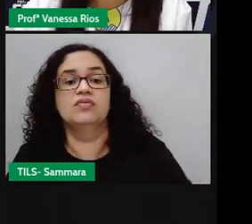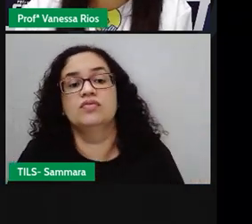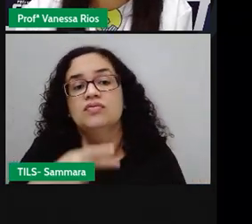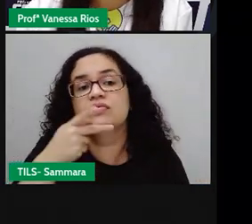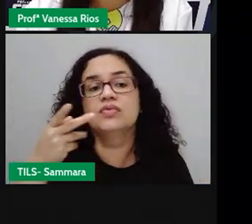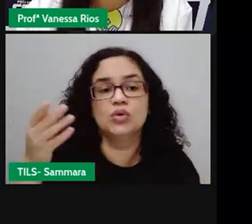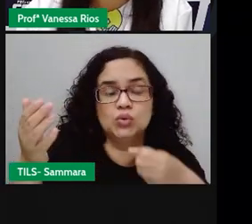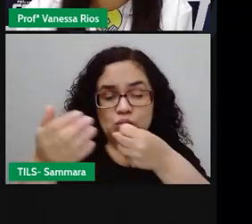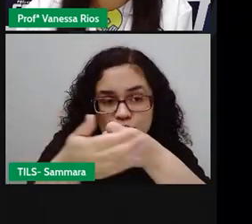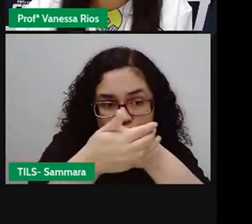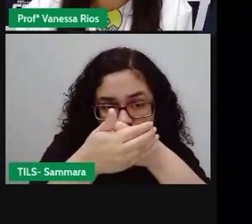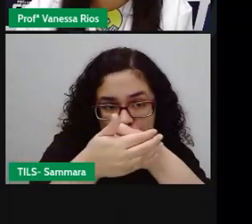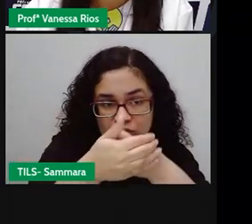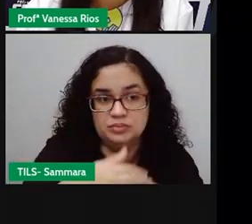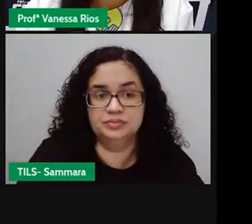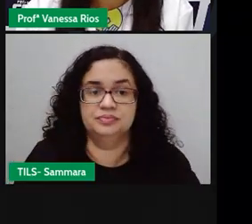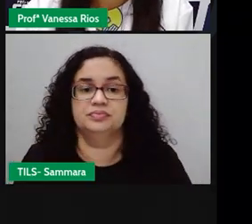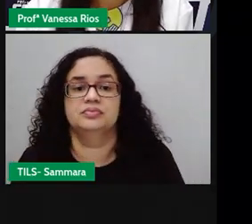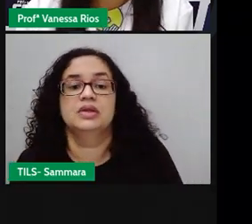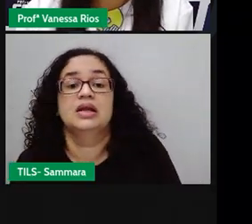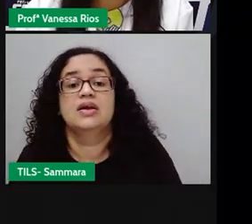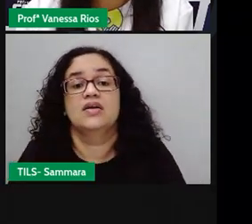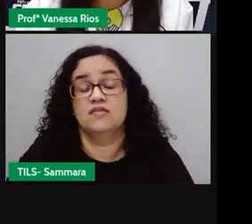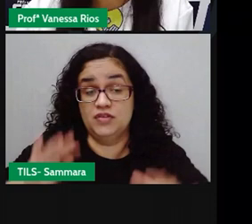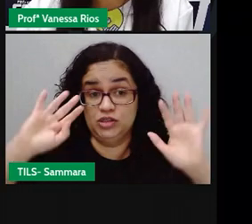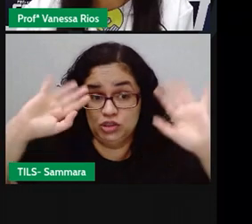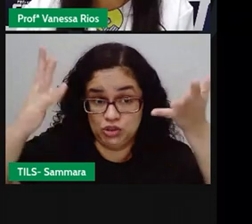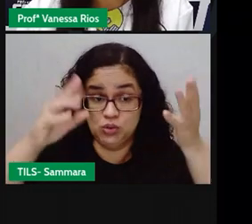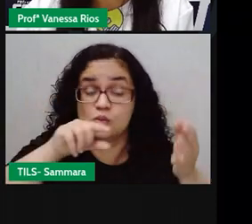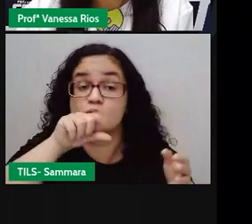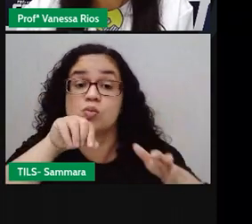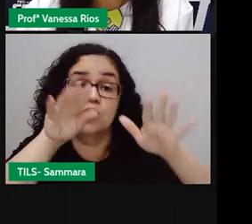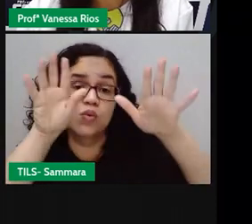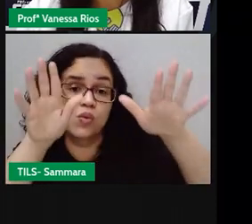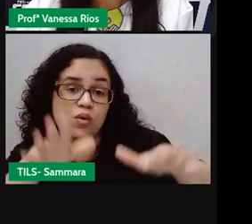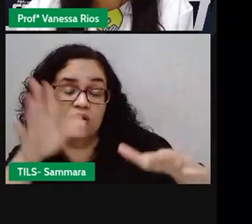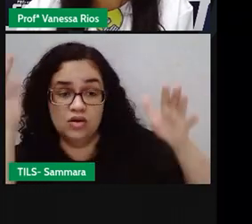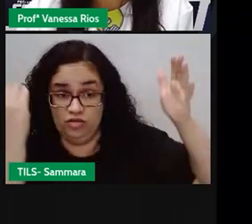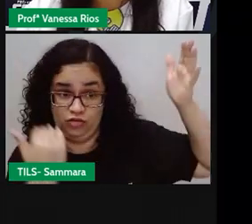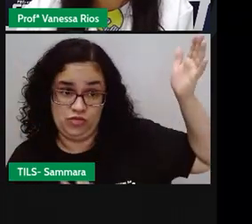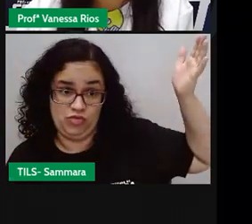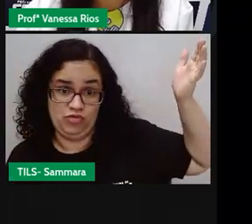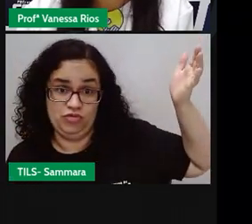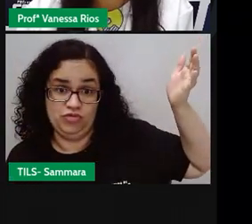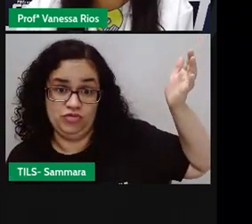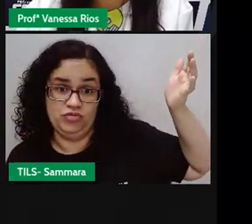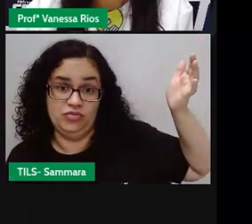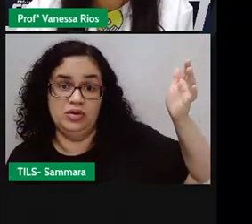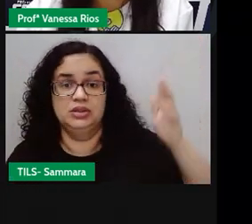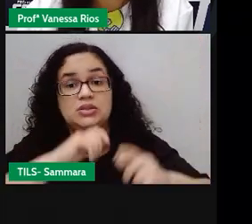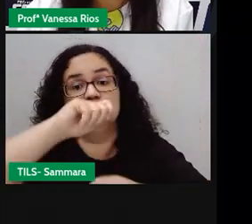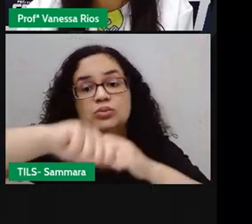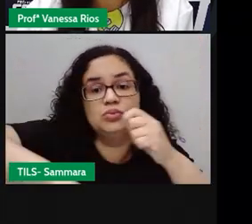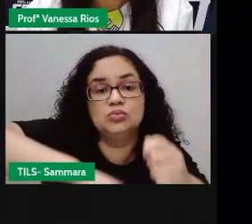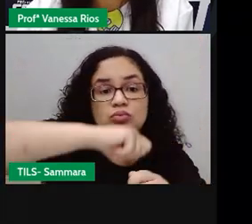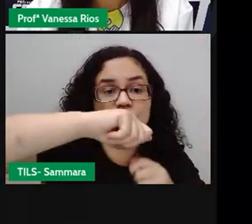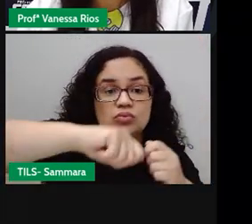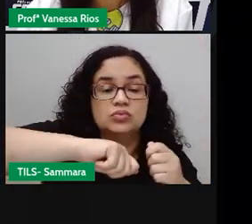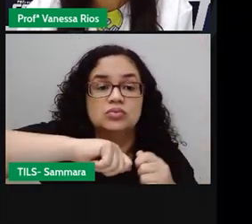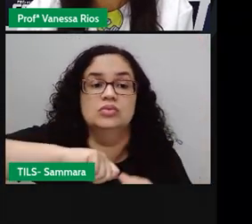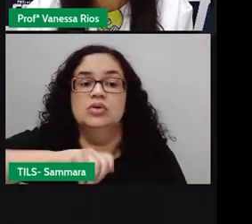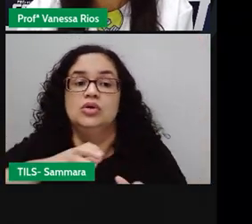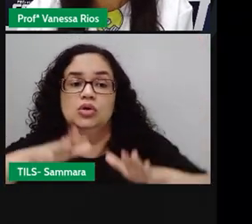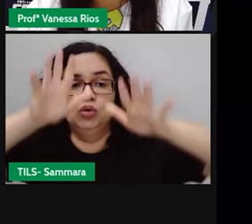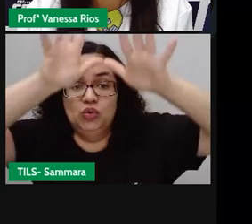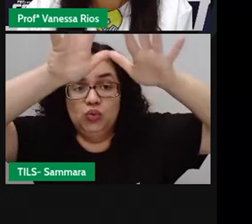esconder-se dentro dela. Chegada a hora da festa, o urubu pegou a sua viola, amarrou em seu pescoço e